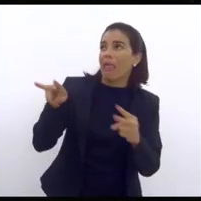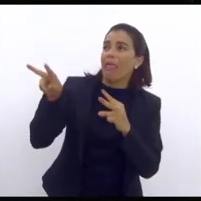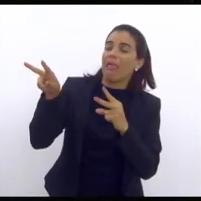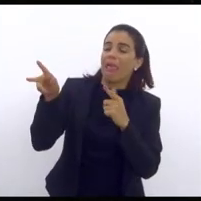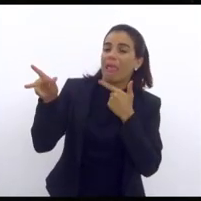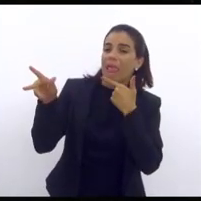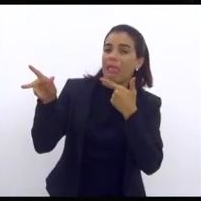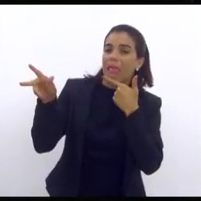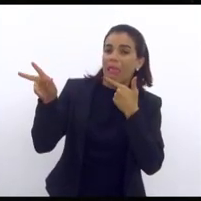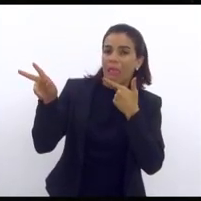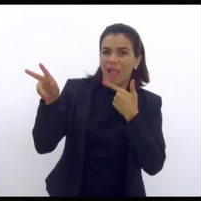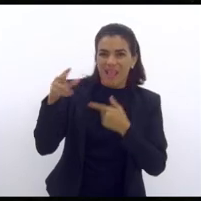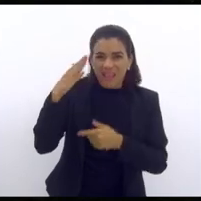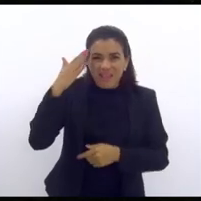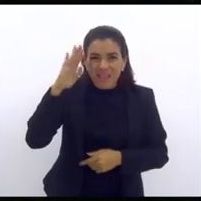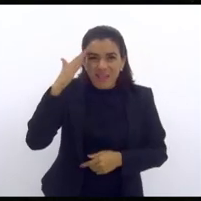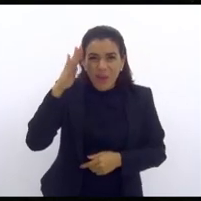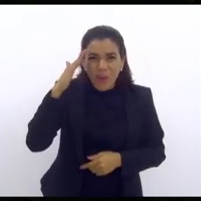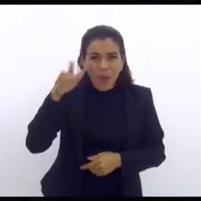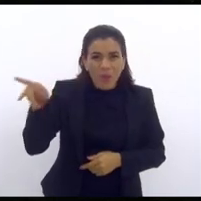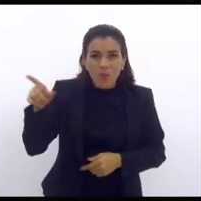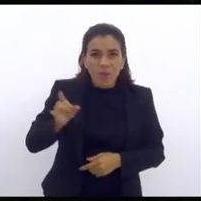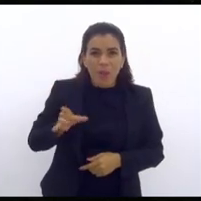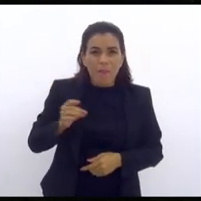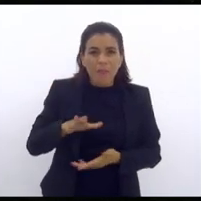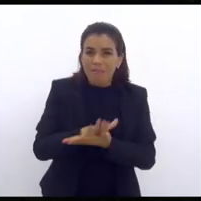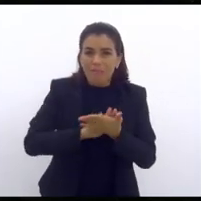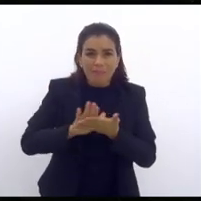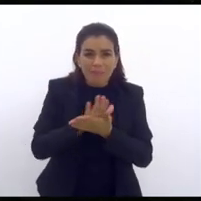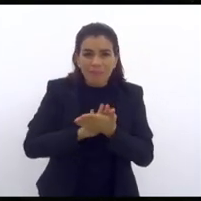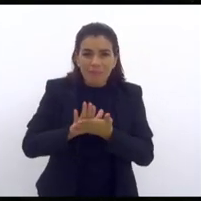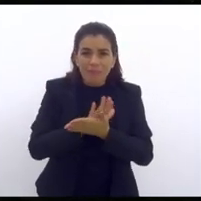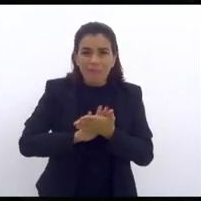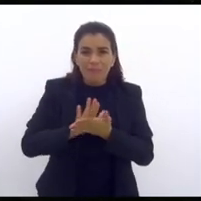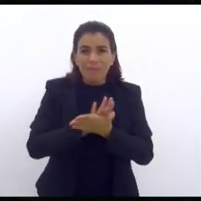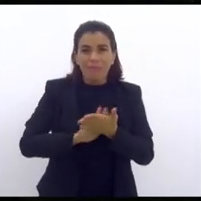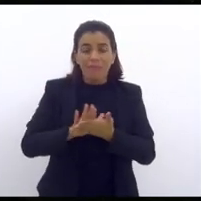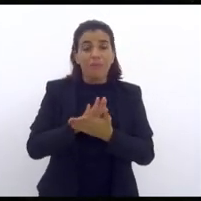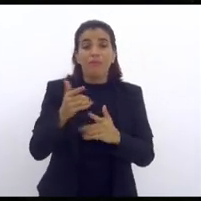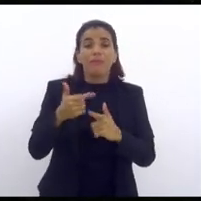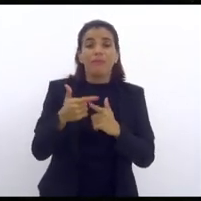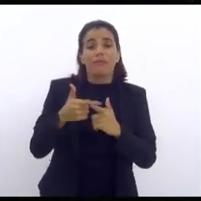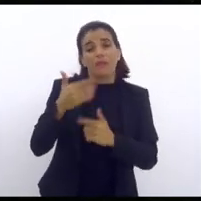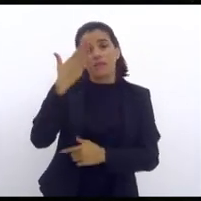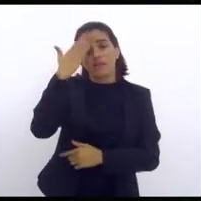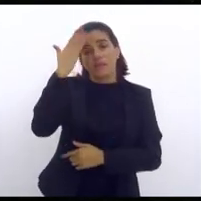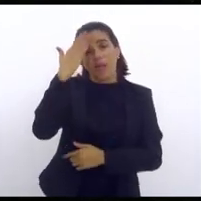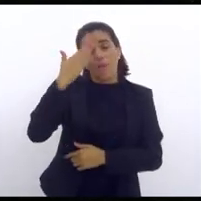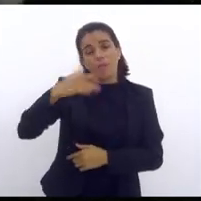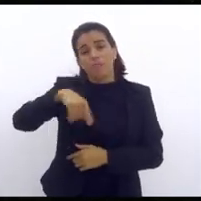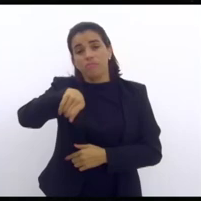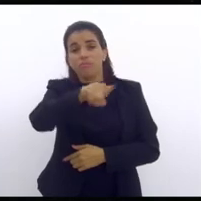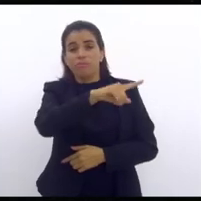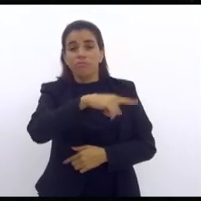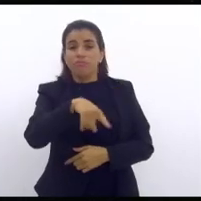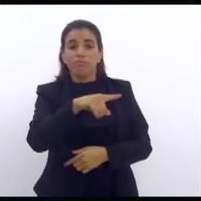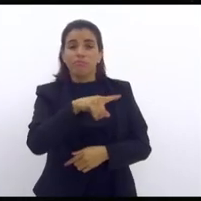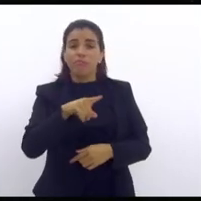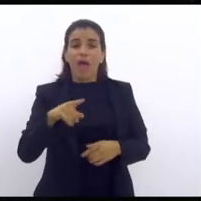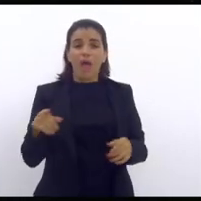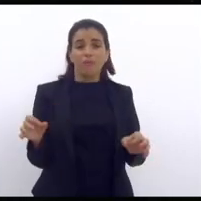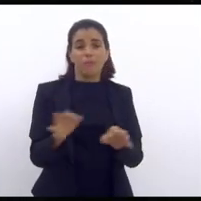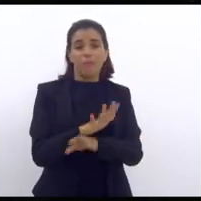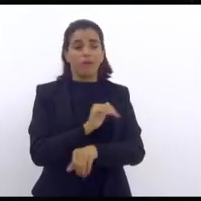conseguiu entender que o vagabundo, ele já não tem mais medo de porra nenhuma, porque sabe que os lacradores estão aí para defender. Aqui.